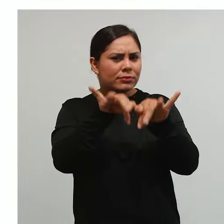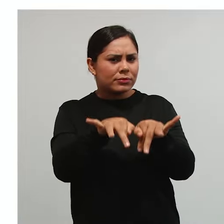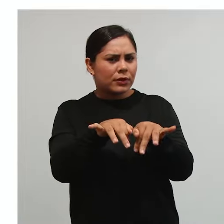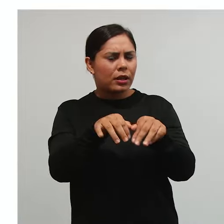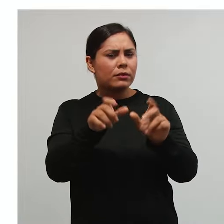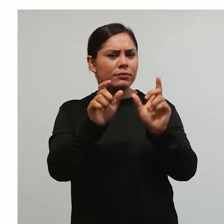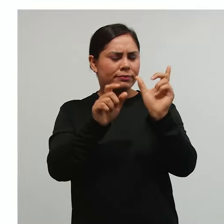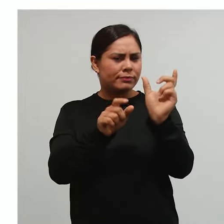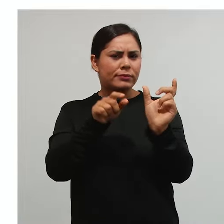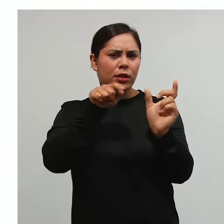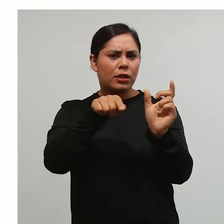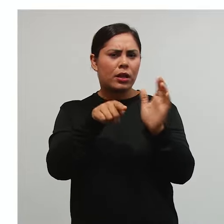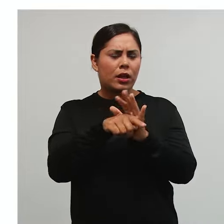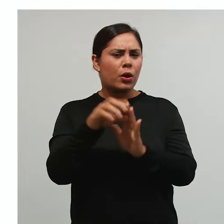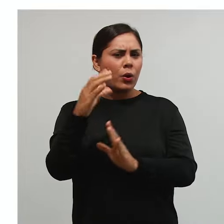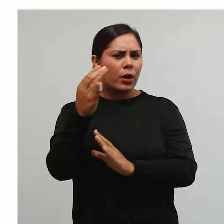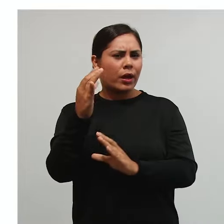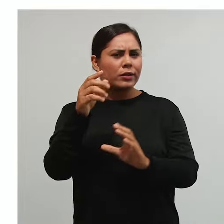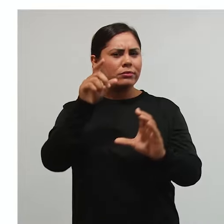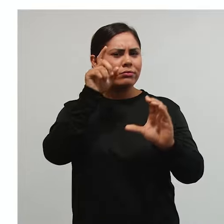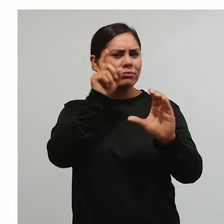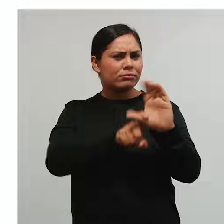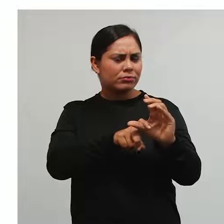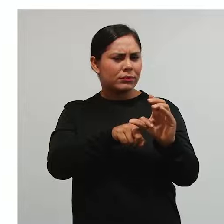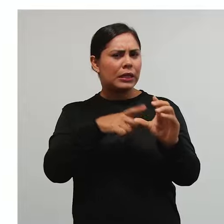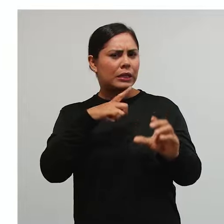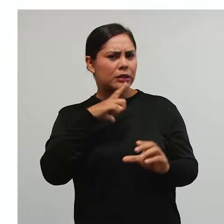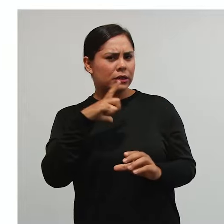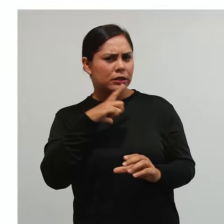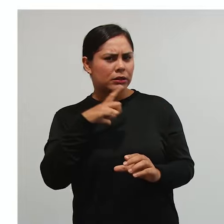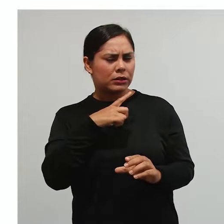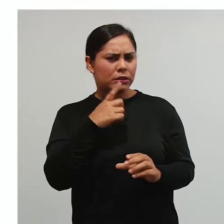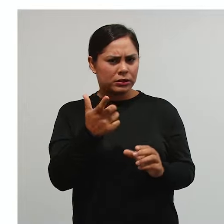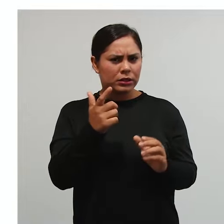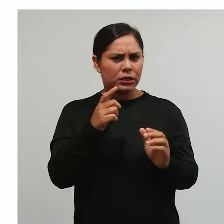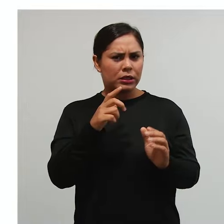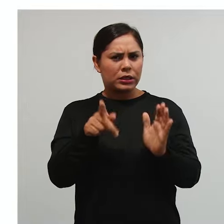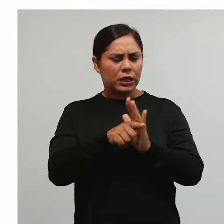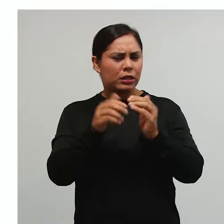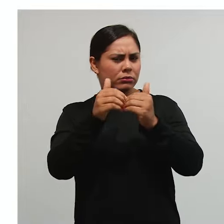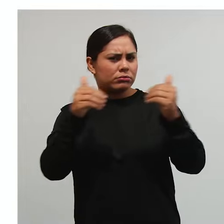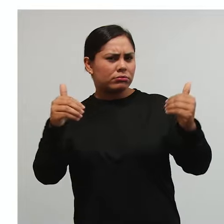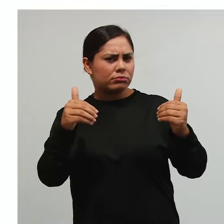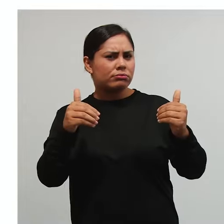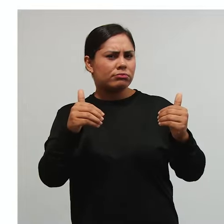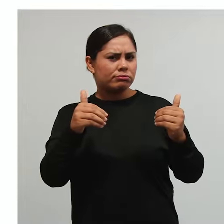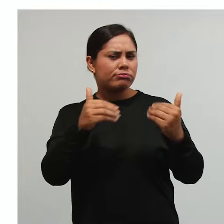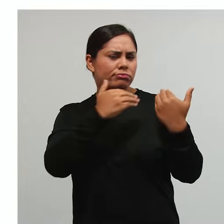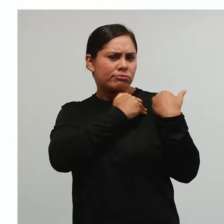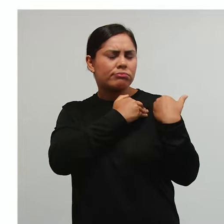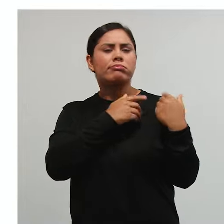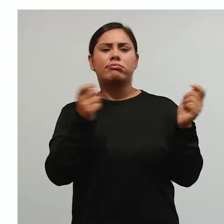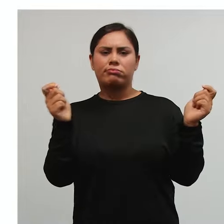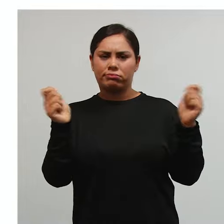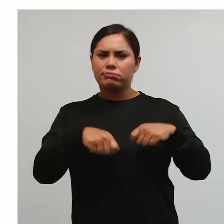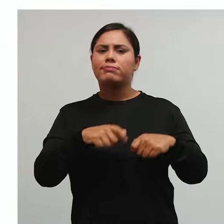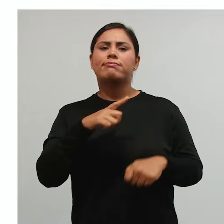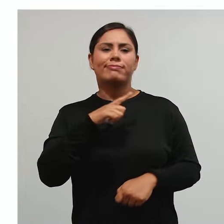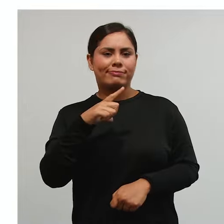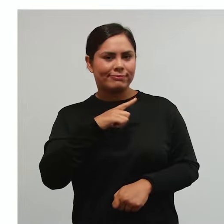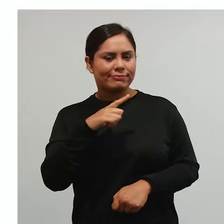o crédito tributário existem algumas particularidades sobre ele? Sim